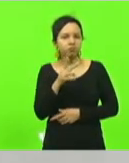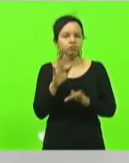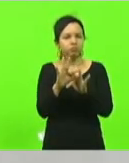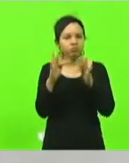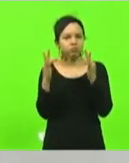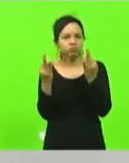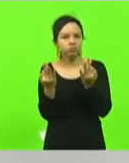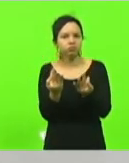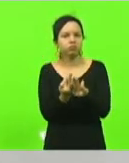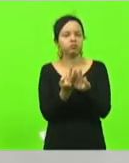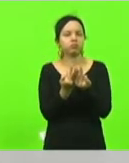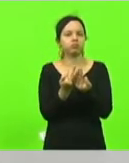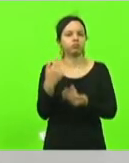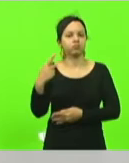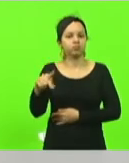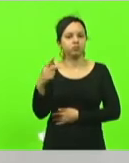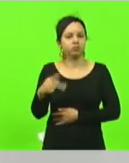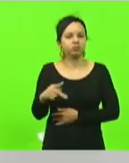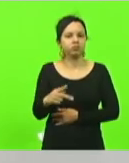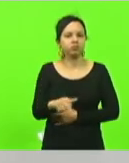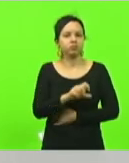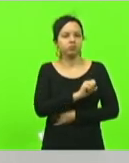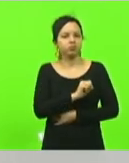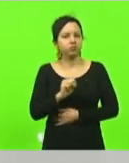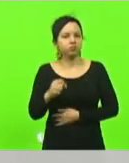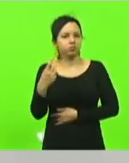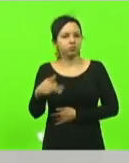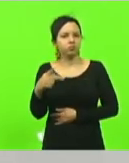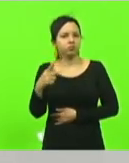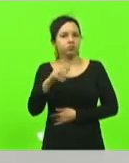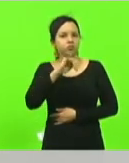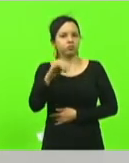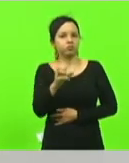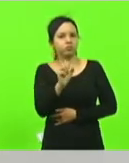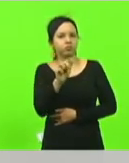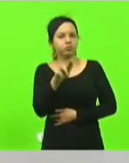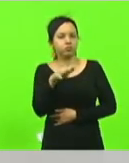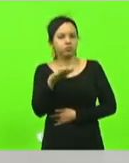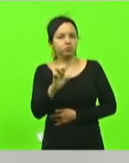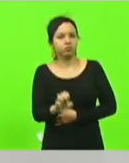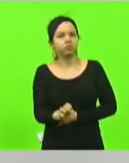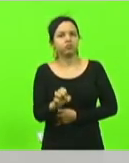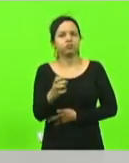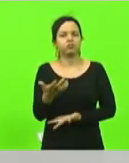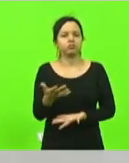do seu sogro Jorge Jorge Pereira um grande amigo nosso